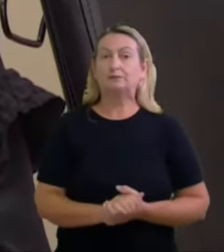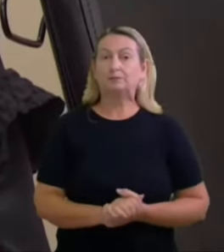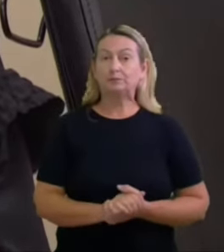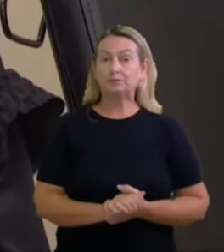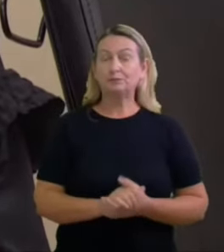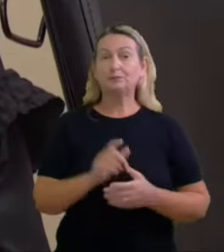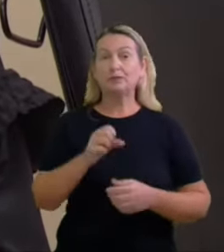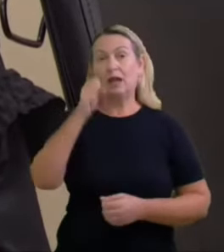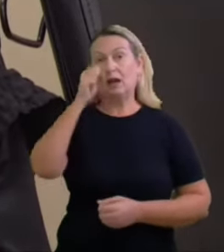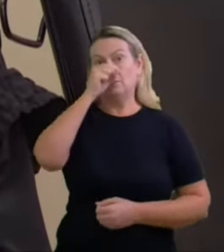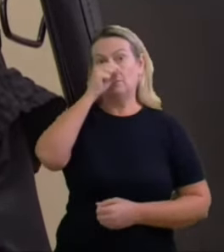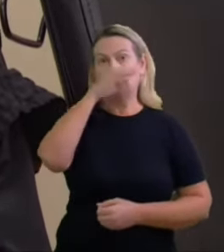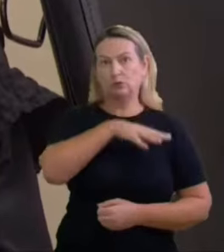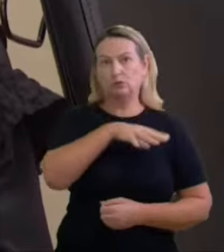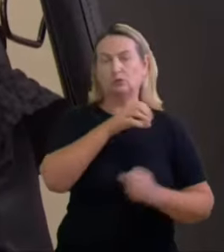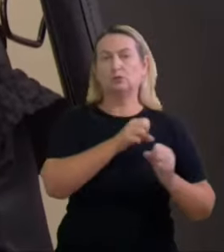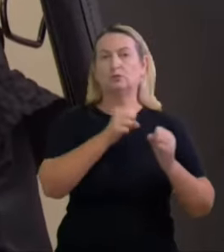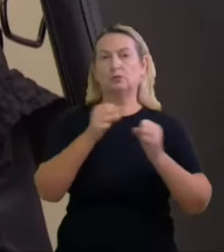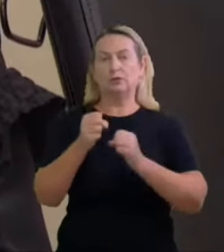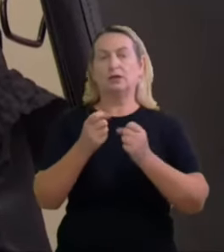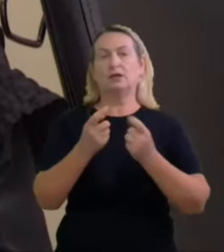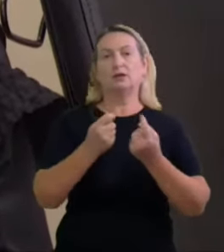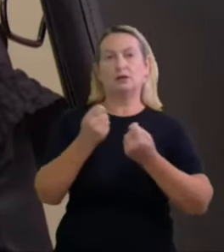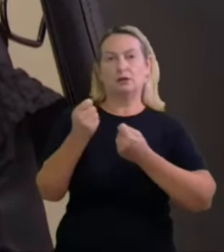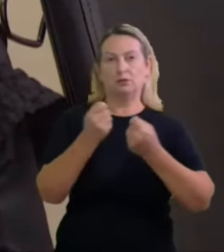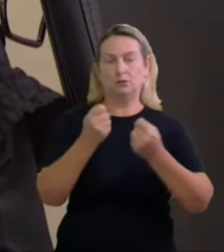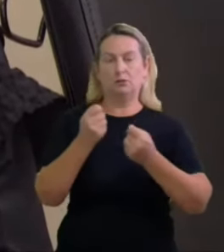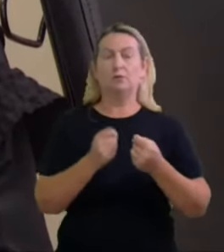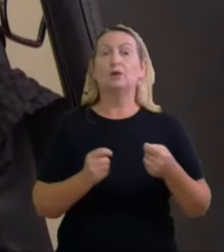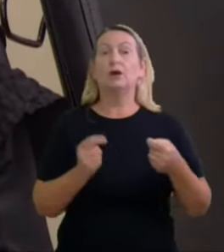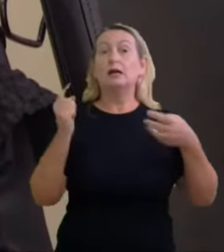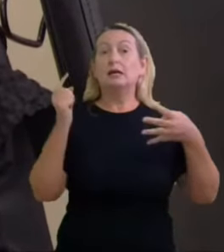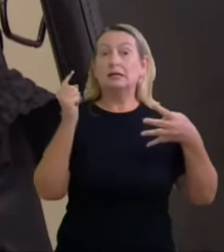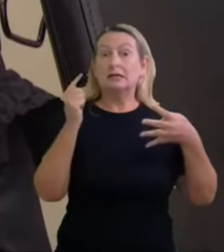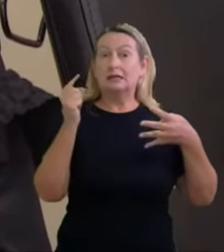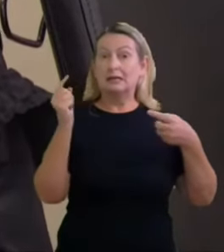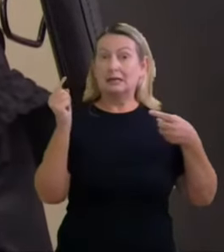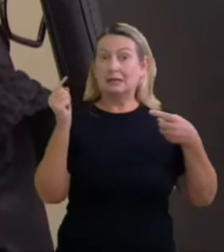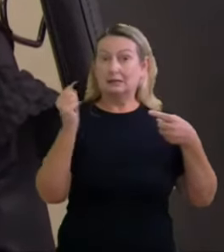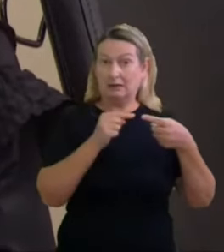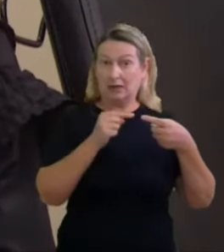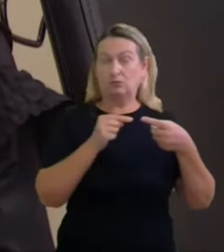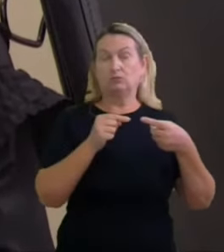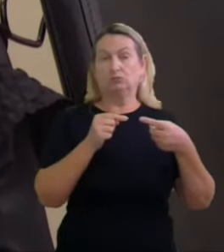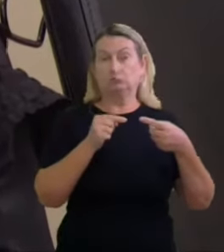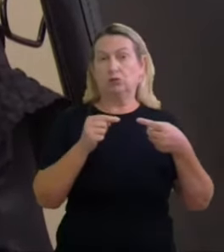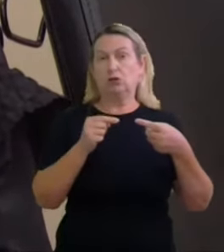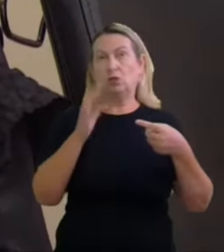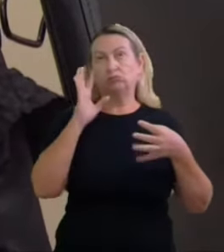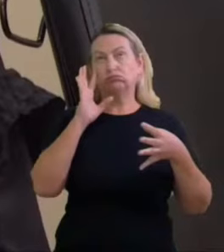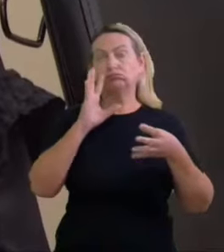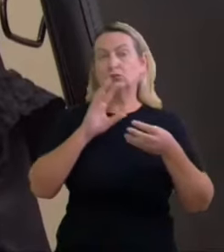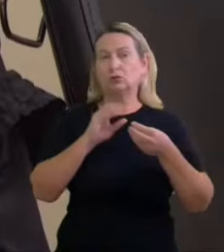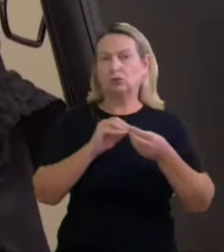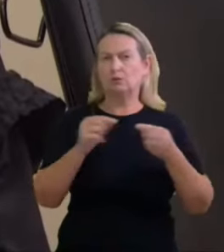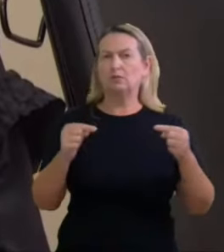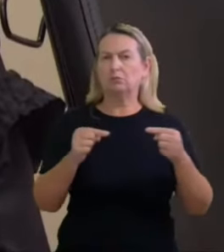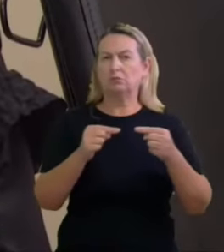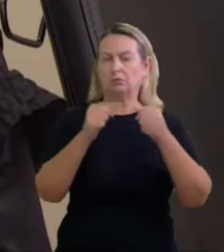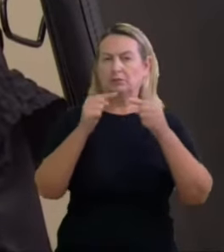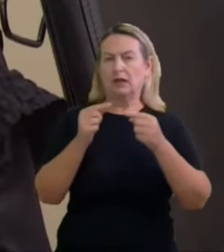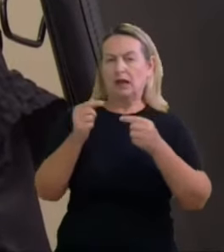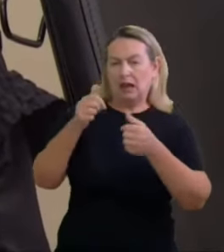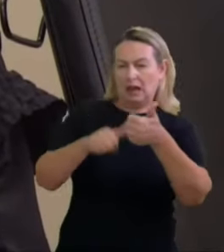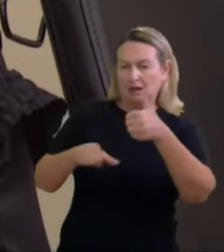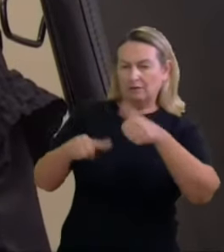abuso do poder econômico o critério portanto que eu concluí ser o mais adequado nesse caso é avaliar se o ato de